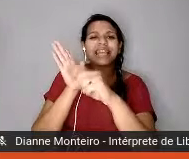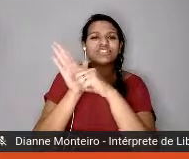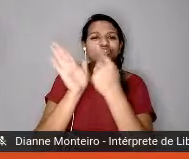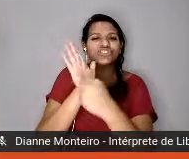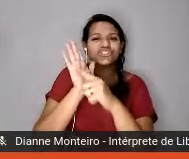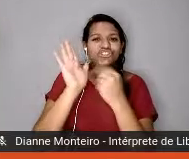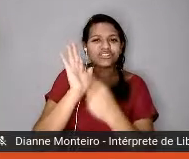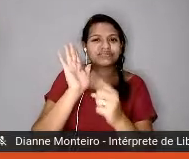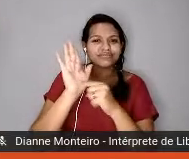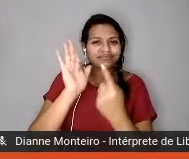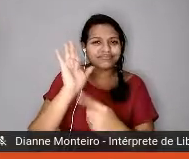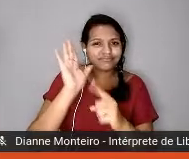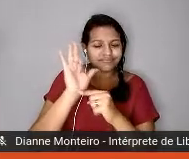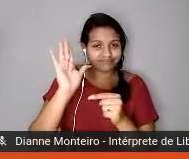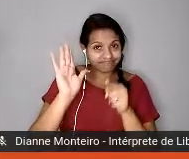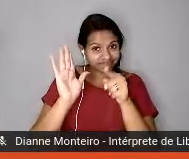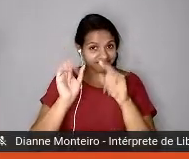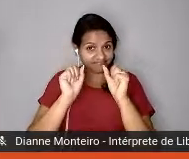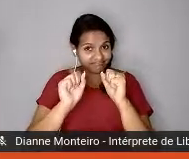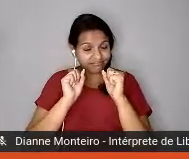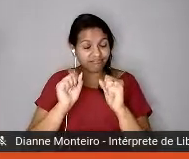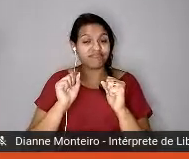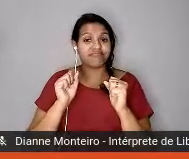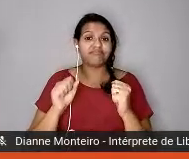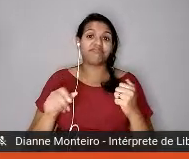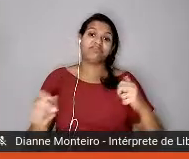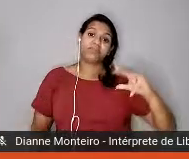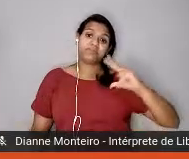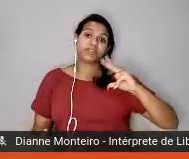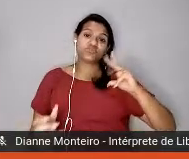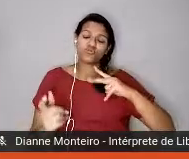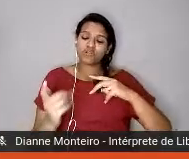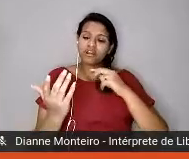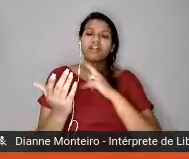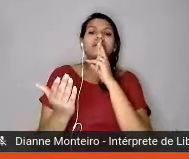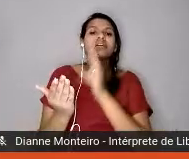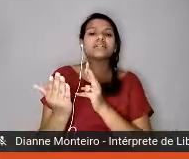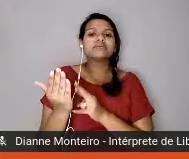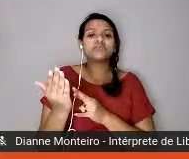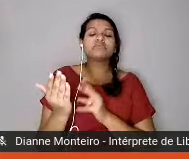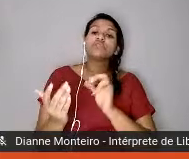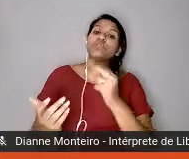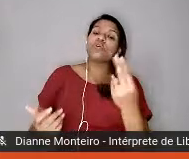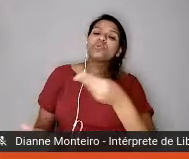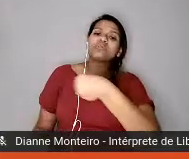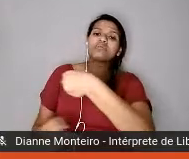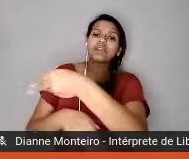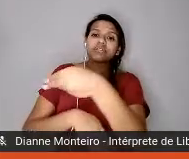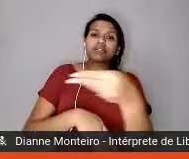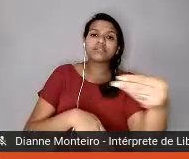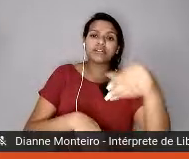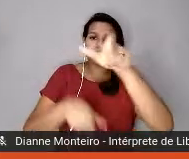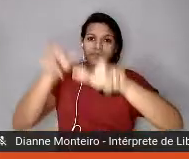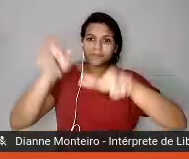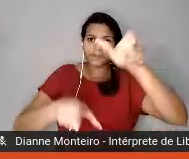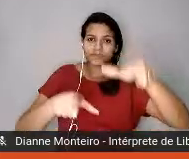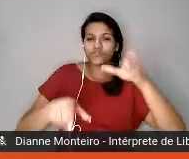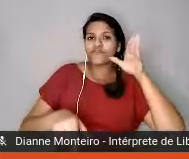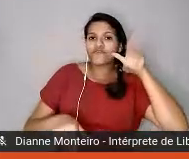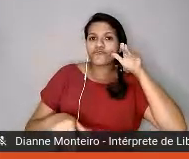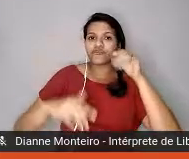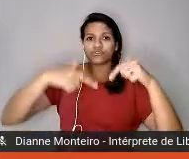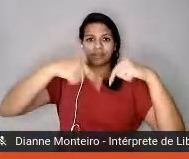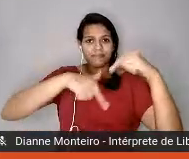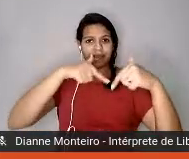você mesmo ou nos colaboradores para avaliar essas forças, né? É muito importante essa informação, porque quando a gente lidera